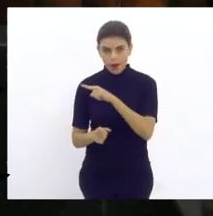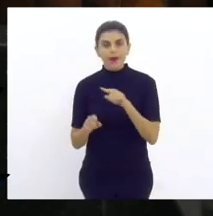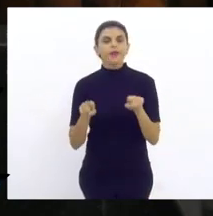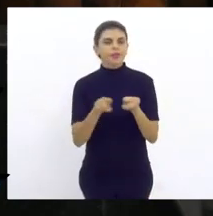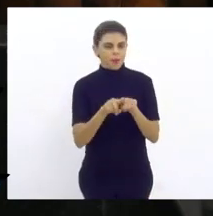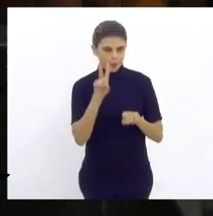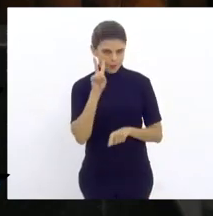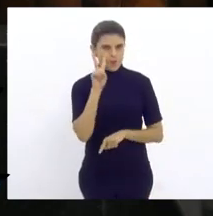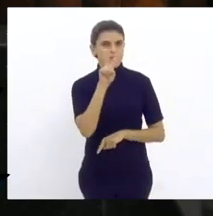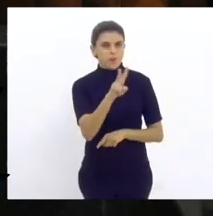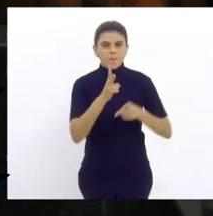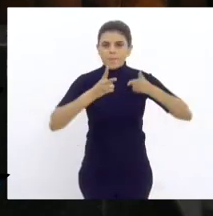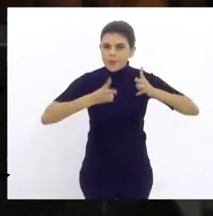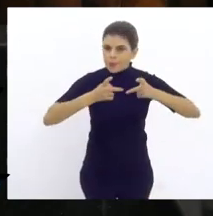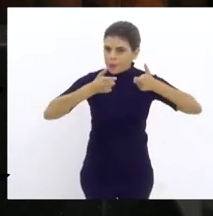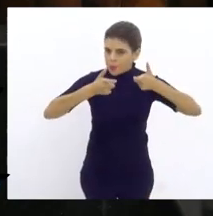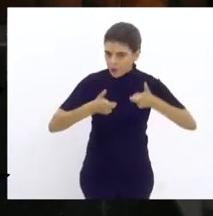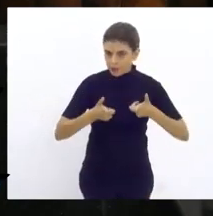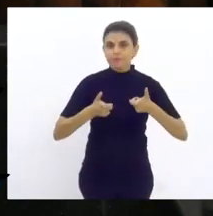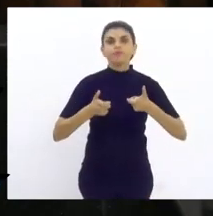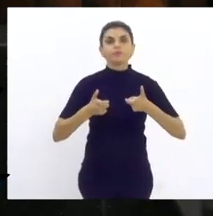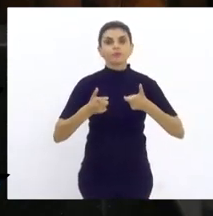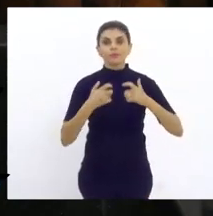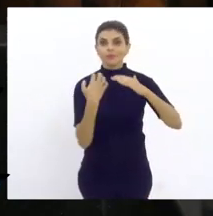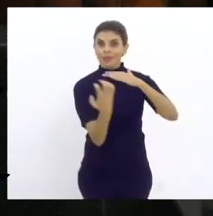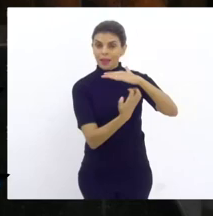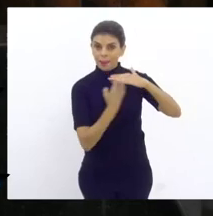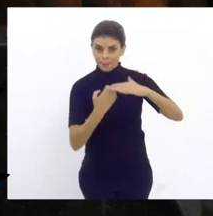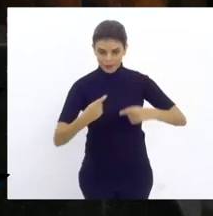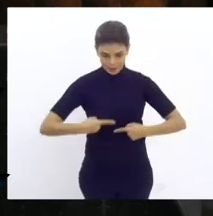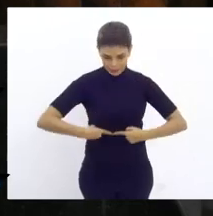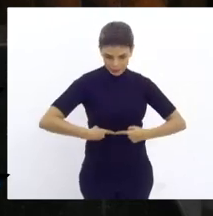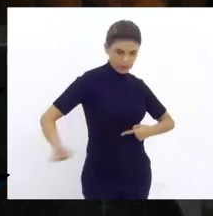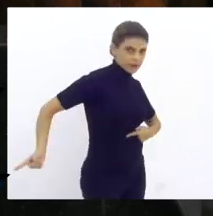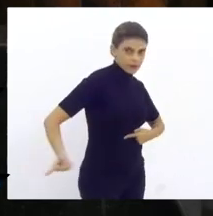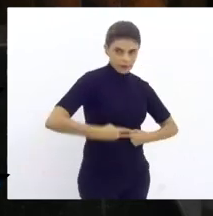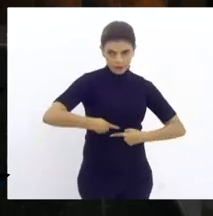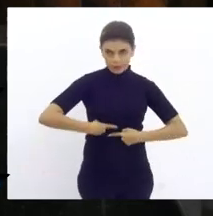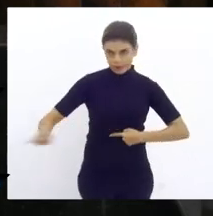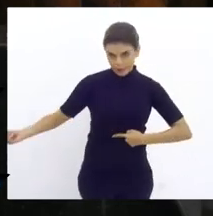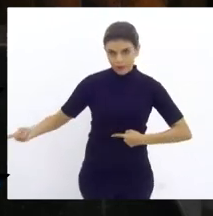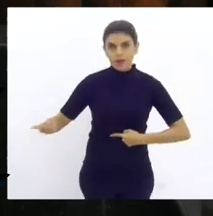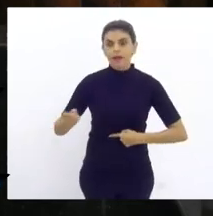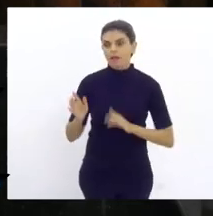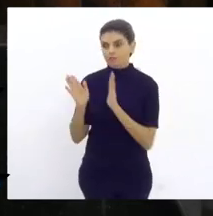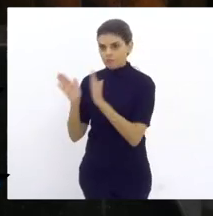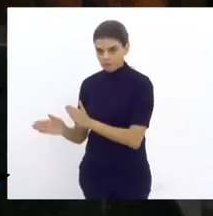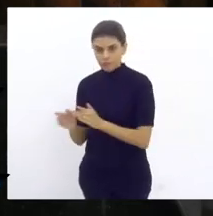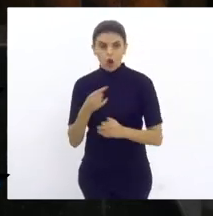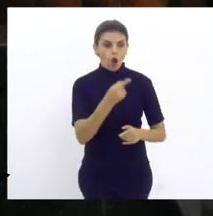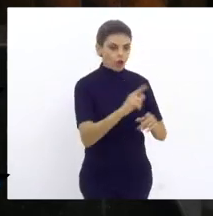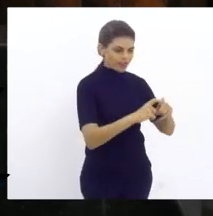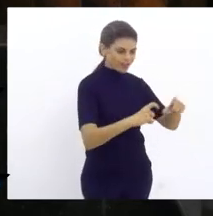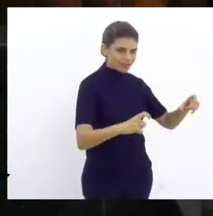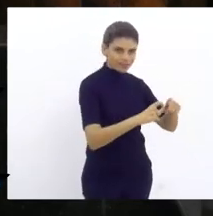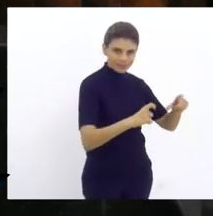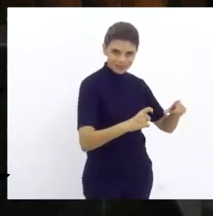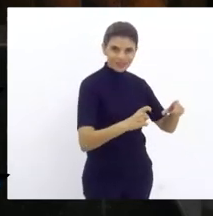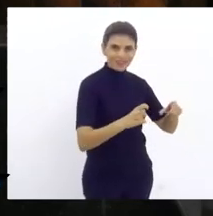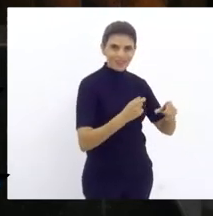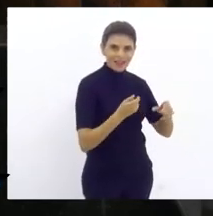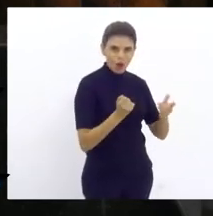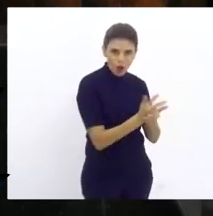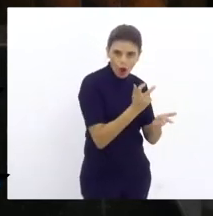no Maracanã também a empresa da Catraca é uma, a empresa da contabilidade dos ingressos é outra. É uma loucura